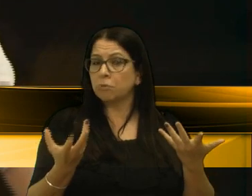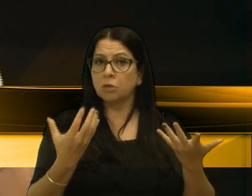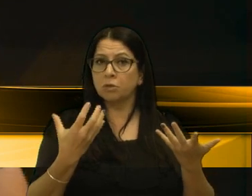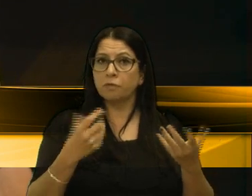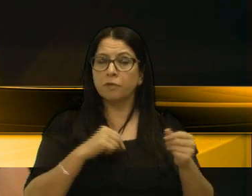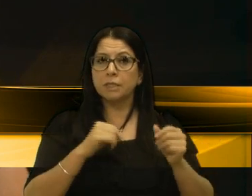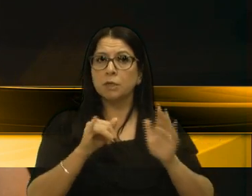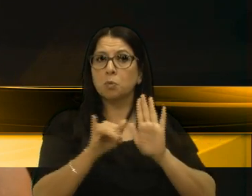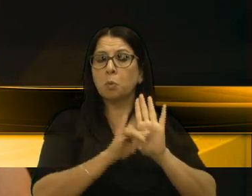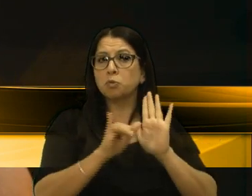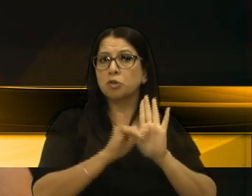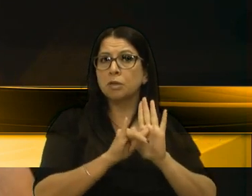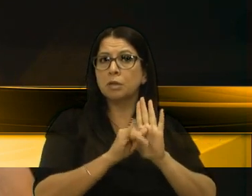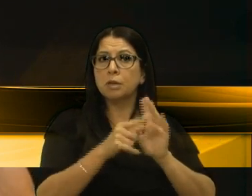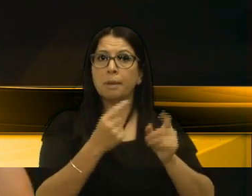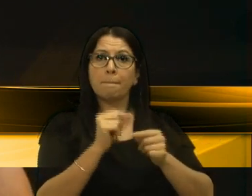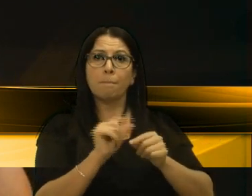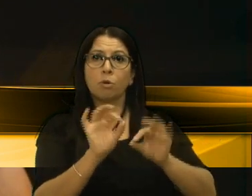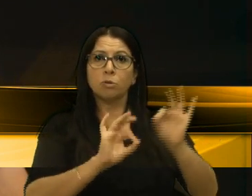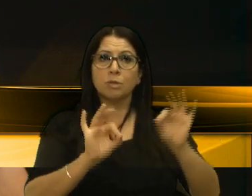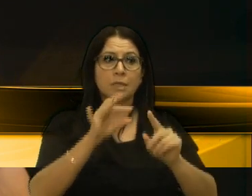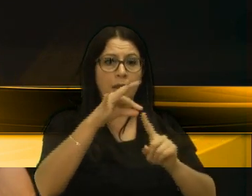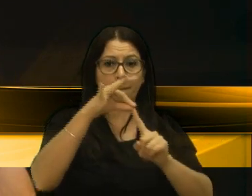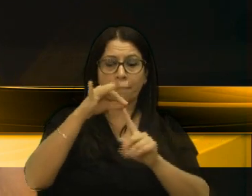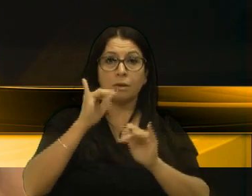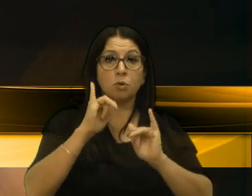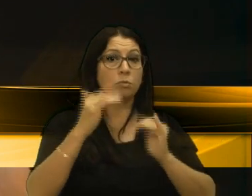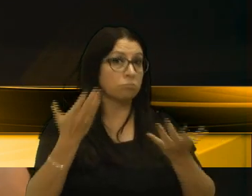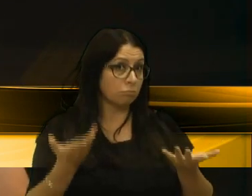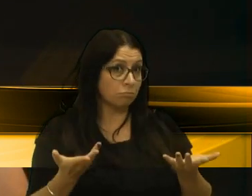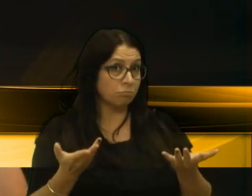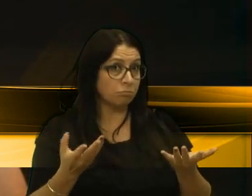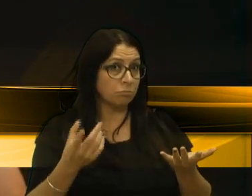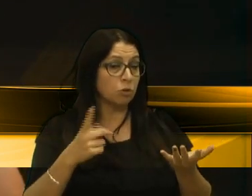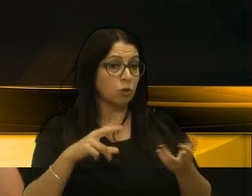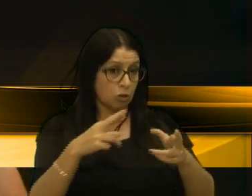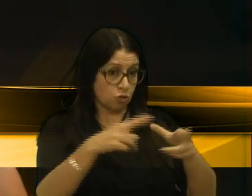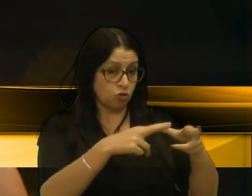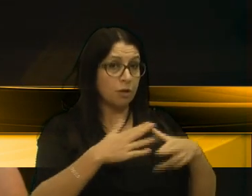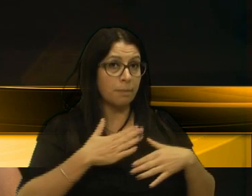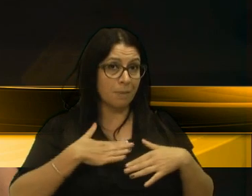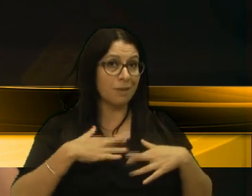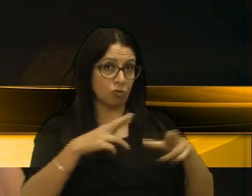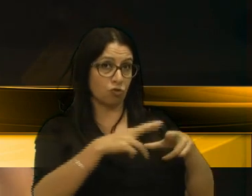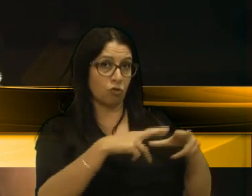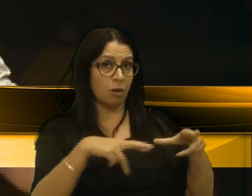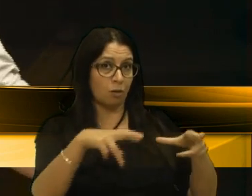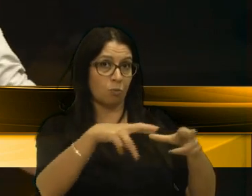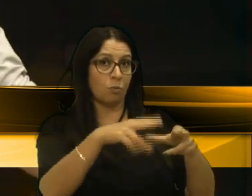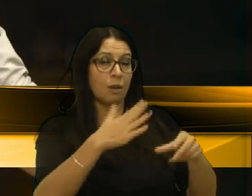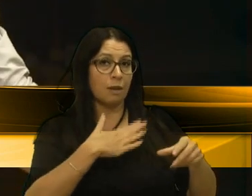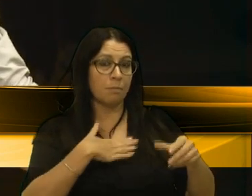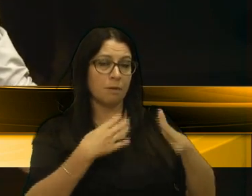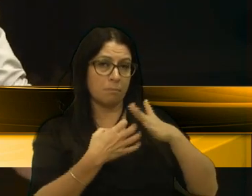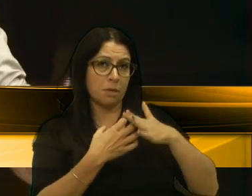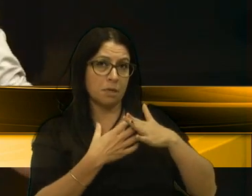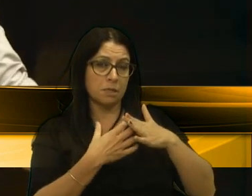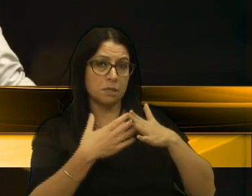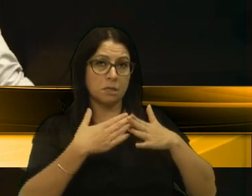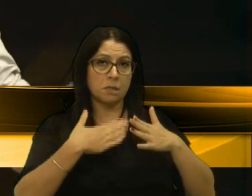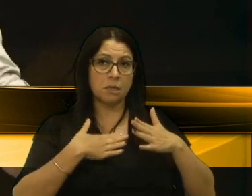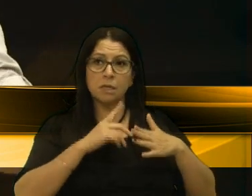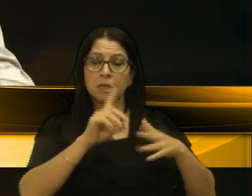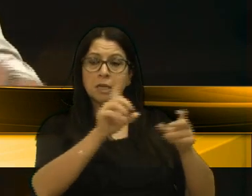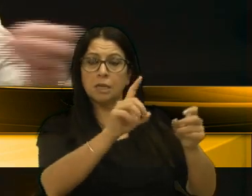um edital e que possa explorar essas paradas de ônibus? Nós tínhamos na nossa região, na minha região, uma empresa que, por conta dela, ia no